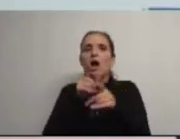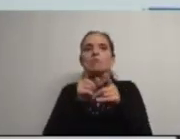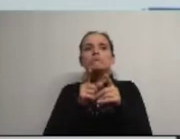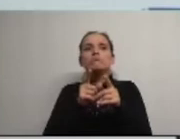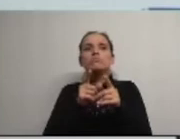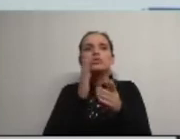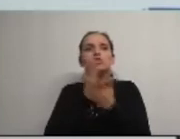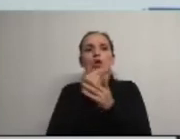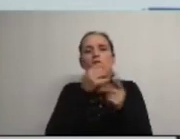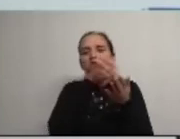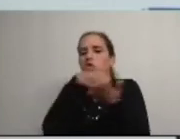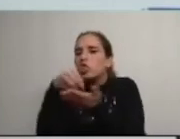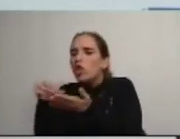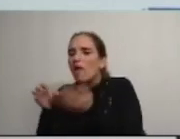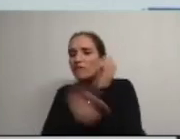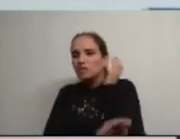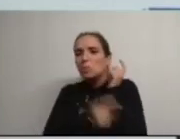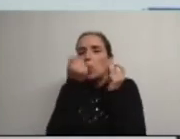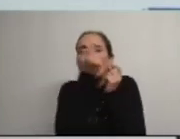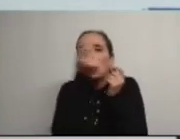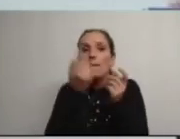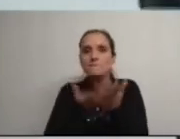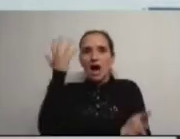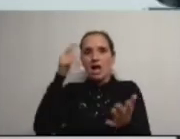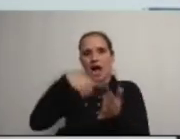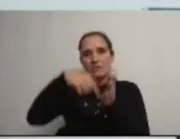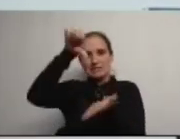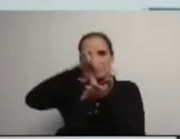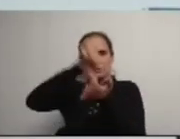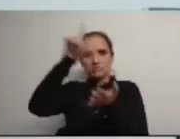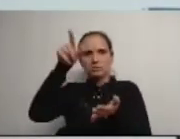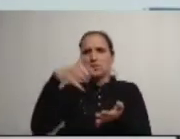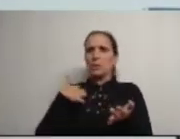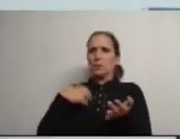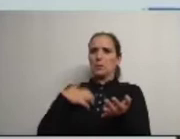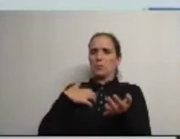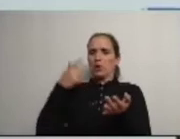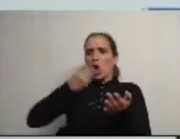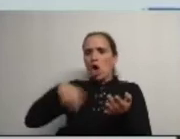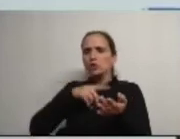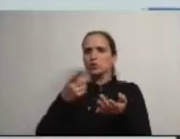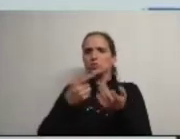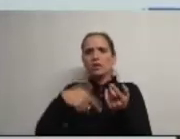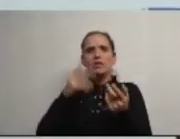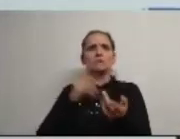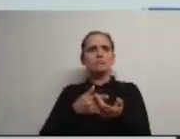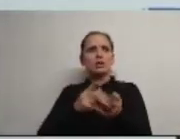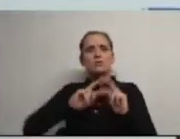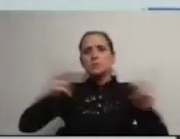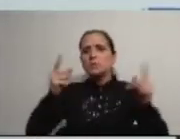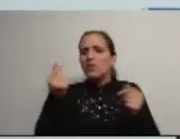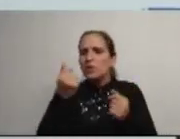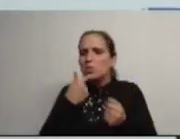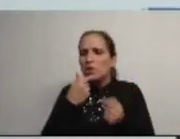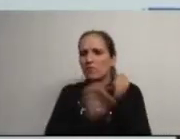deixando apenas algumas migalhas para freguesias seu Presidente ouço frequentemente vangloriar-se que o nosso Conselho é dos que mais verbas e protocolos transfere para as freguesias